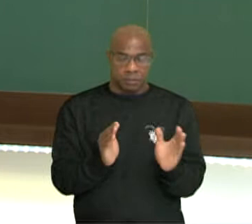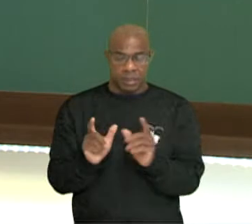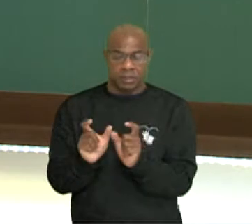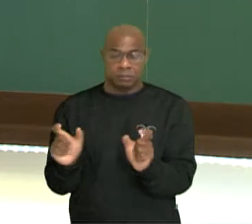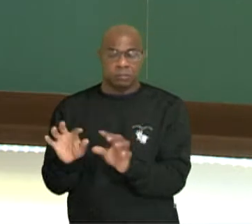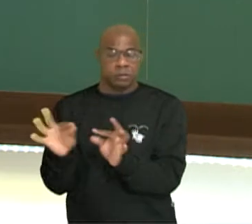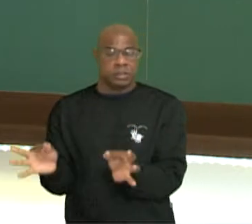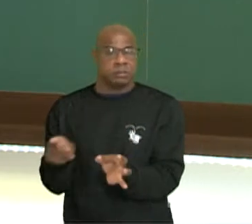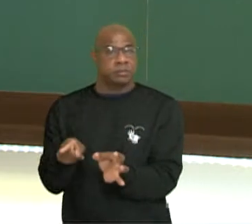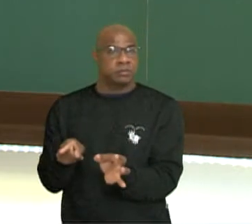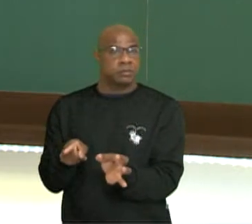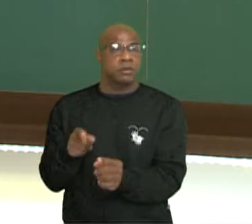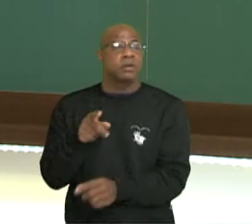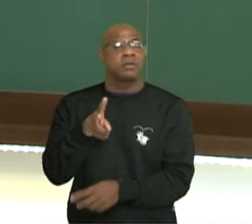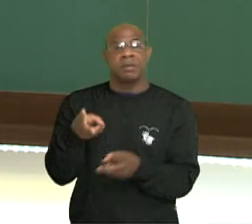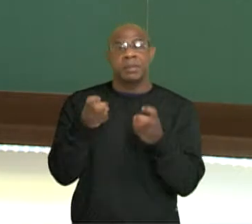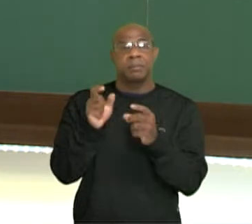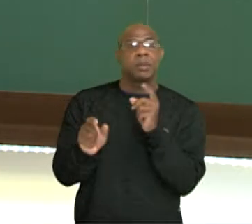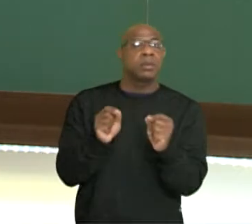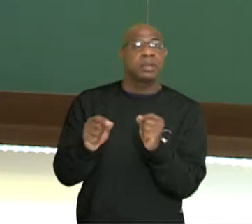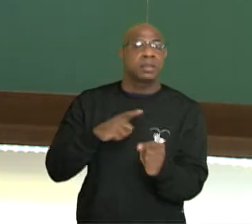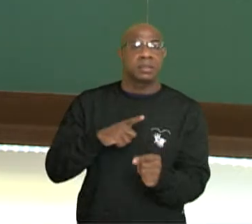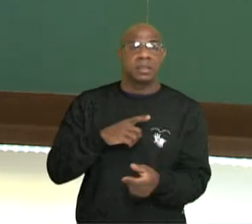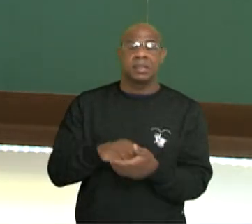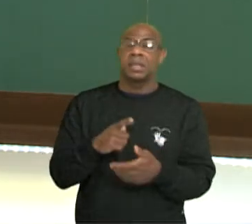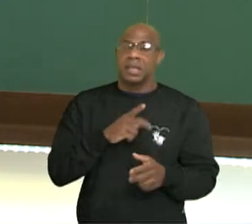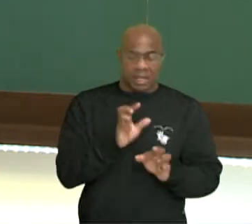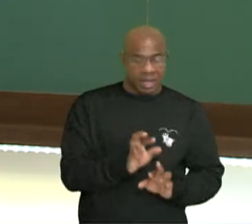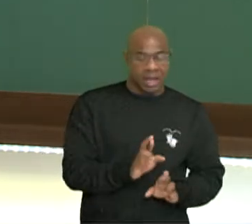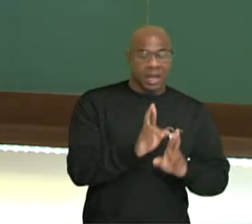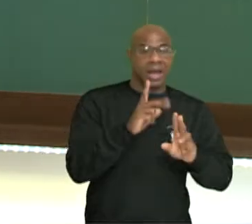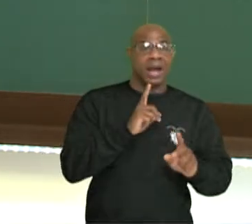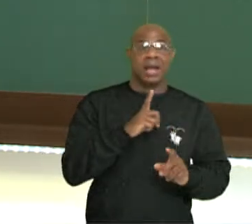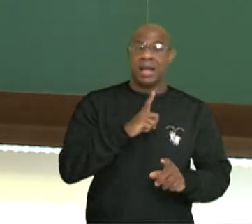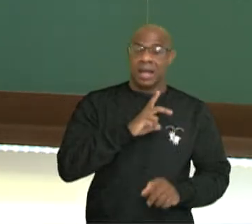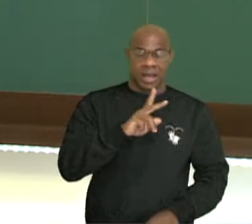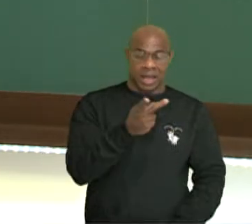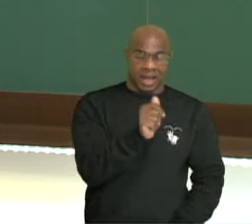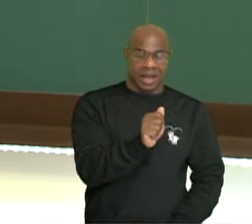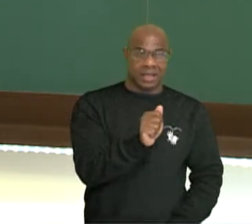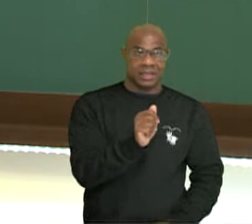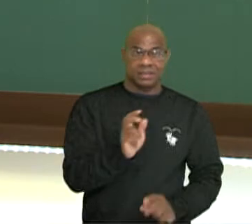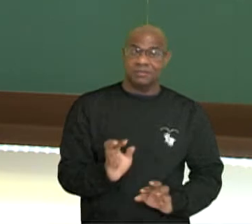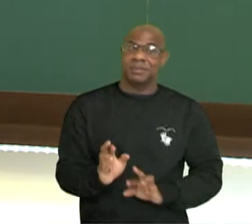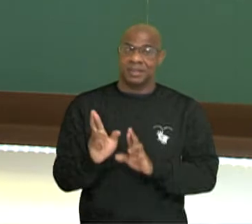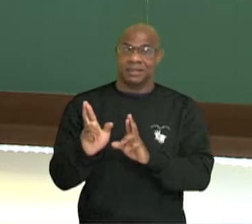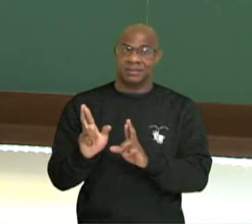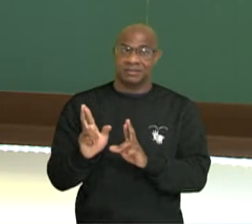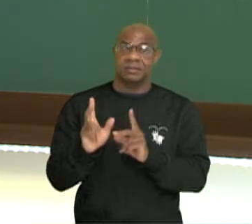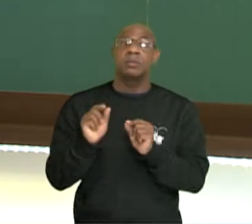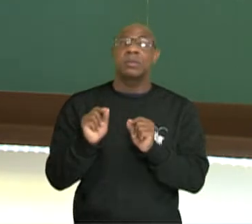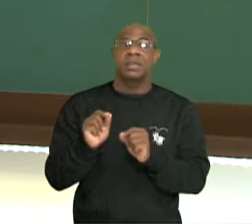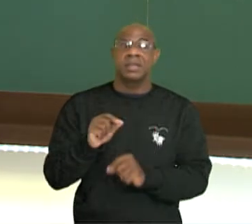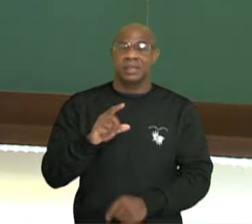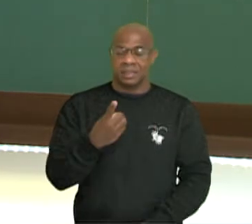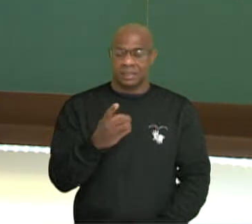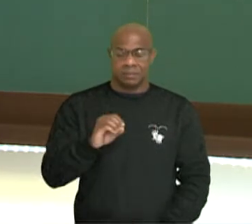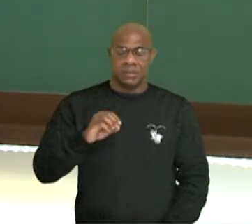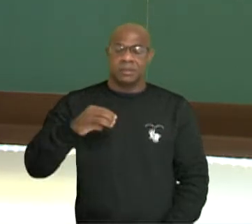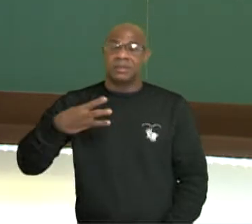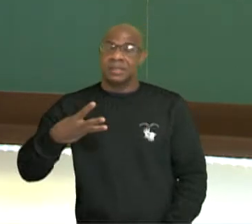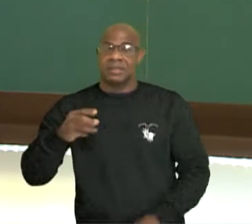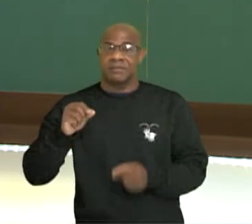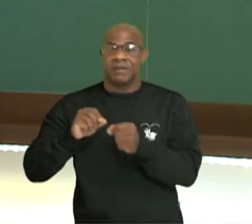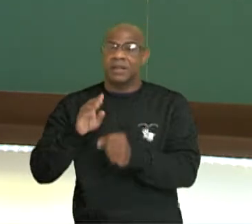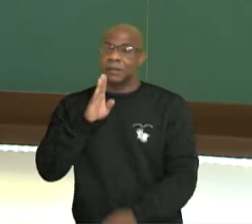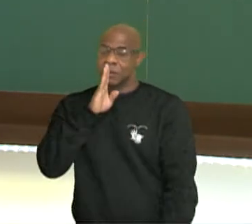E você vai ver que você tem o quê? A esperança de que o 1003 faça silêncio. Se eu transformar